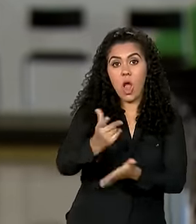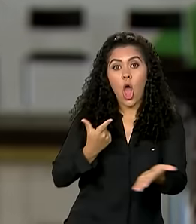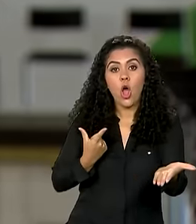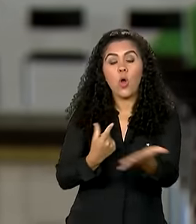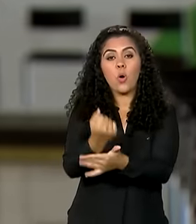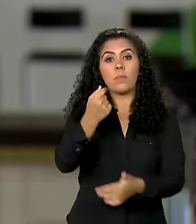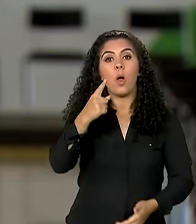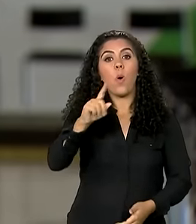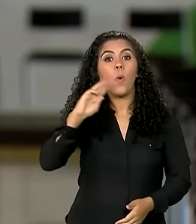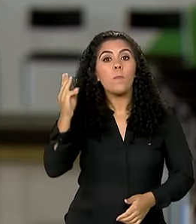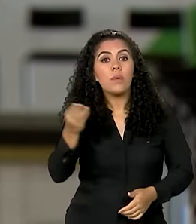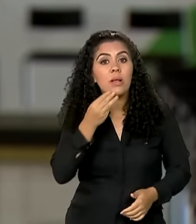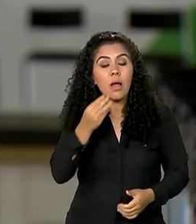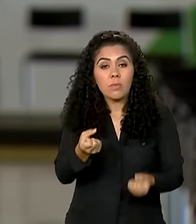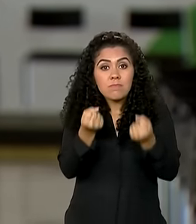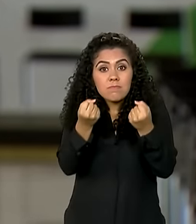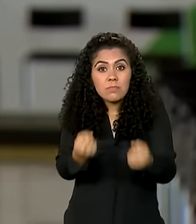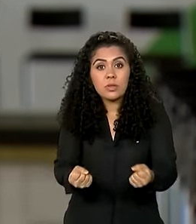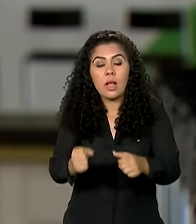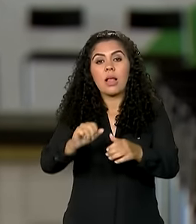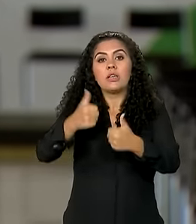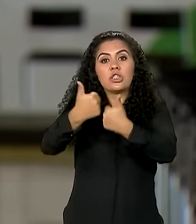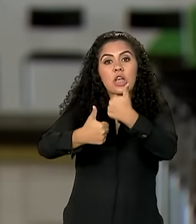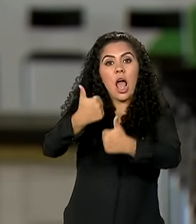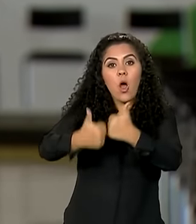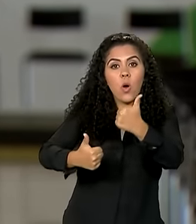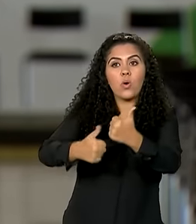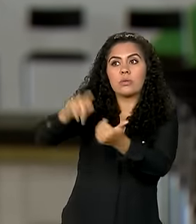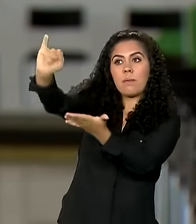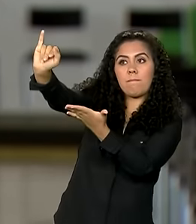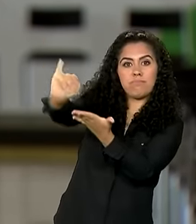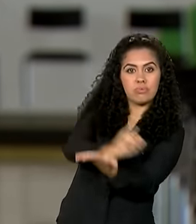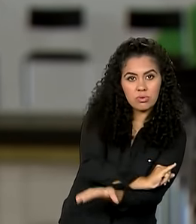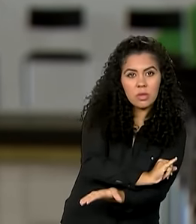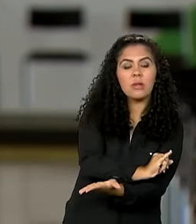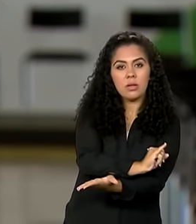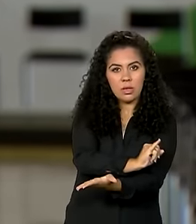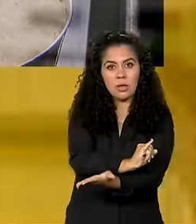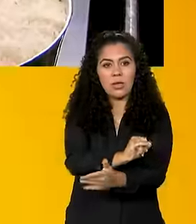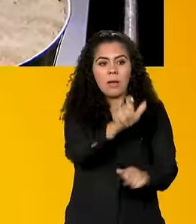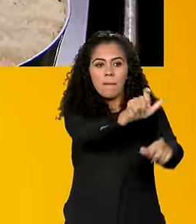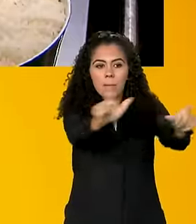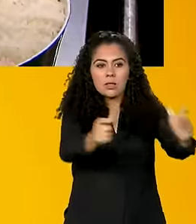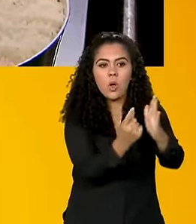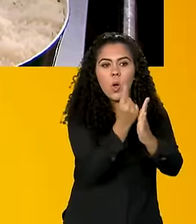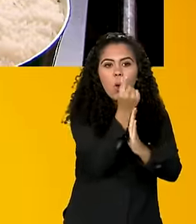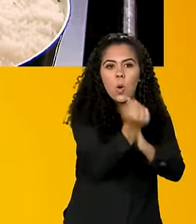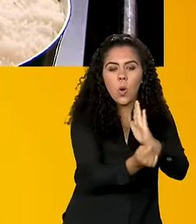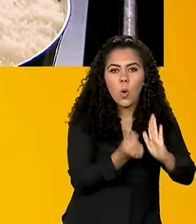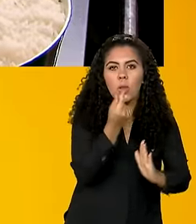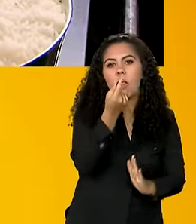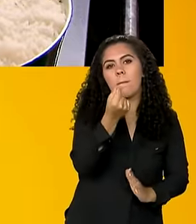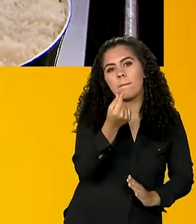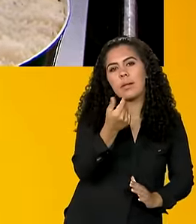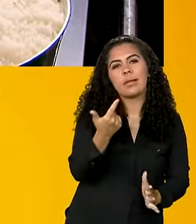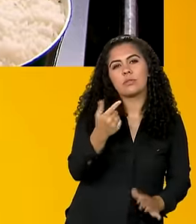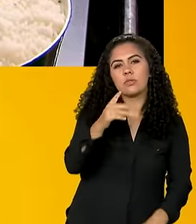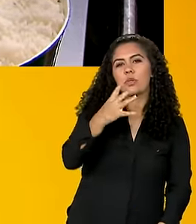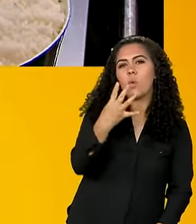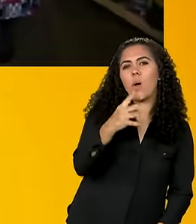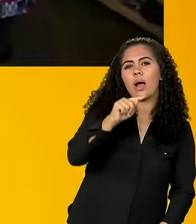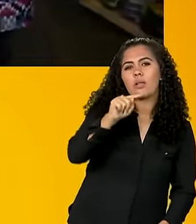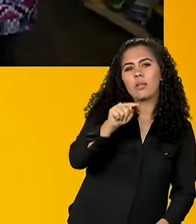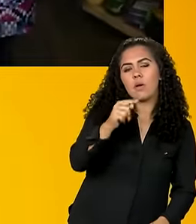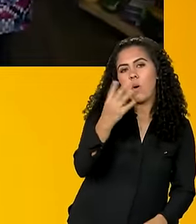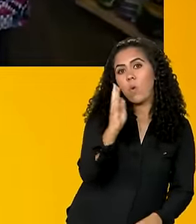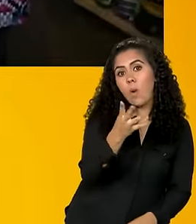milhão de toneladas de arroz importado, que deve chegar ao consumidor com o preço tabelado de 4 reais o quilo.